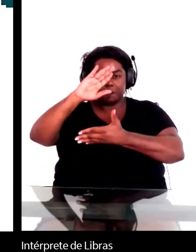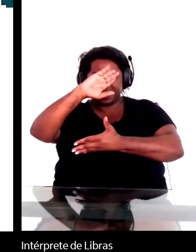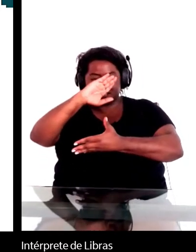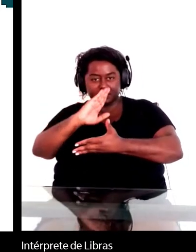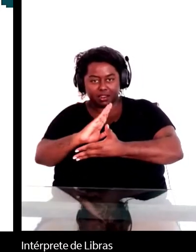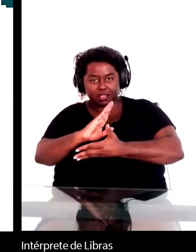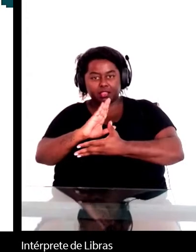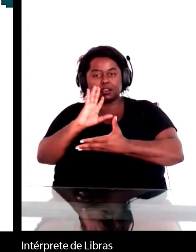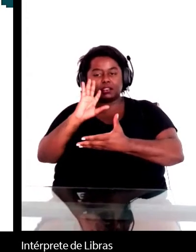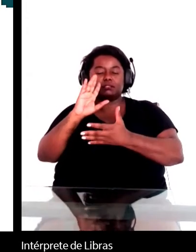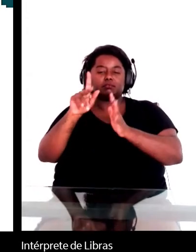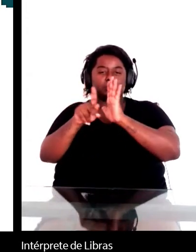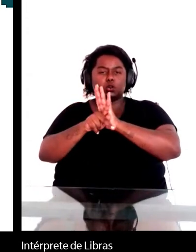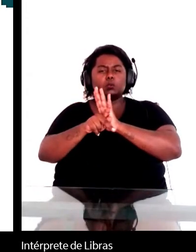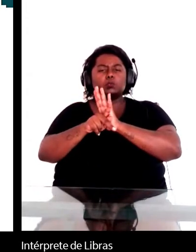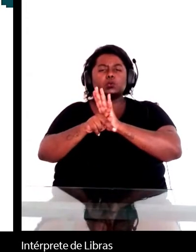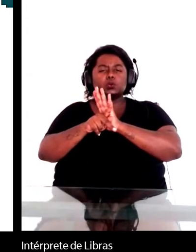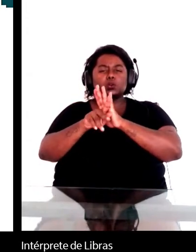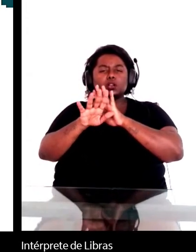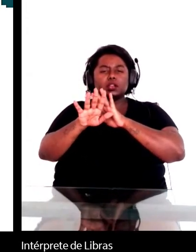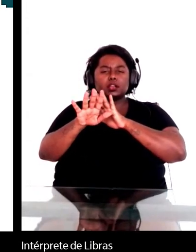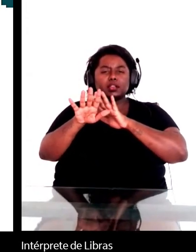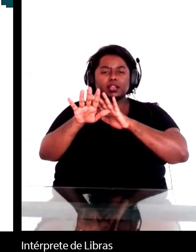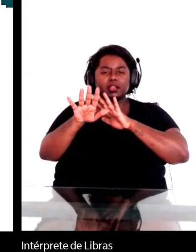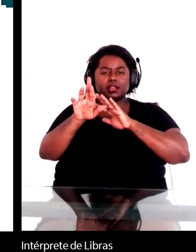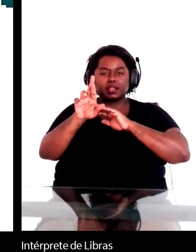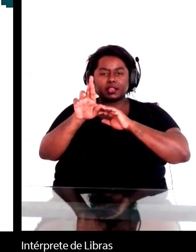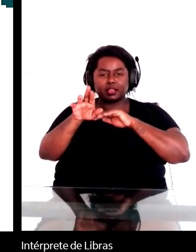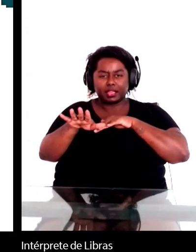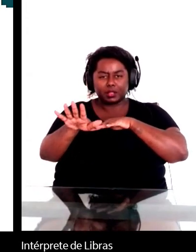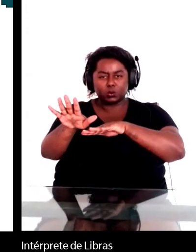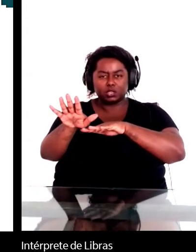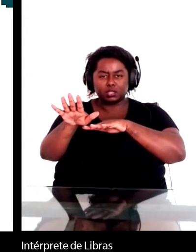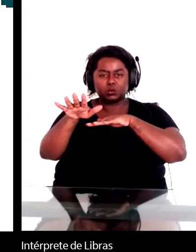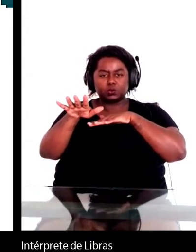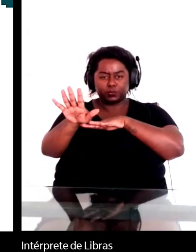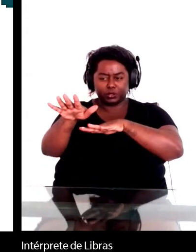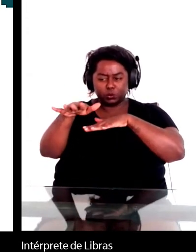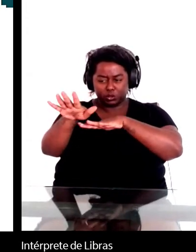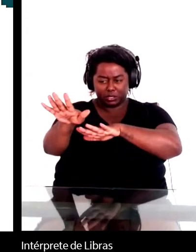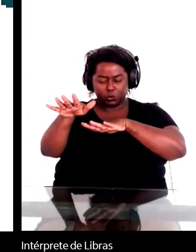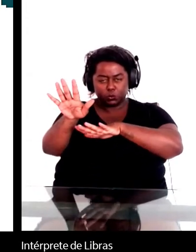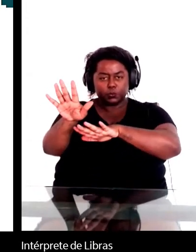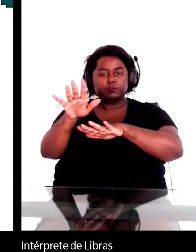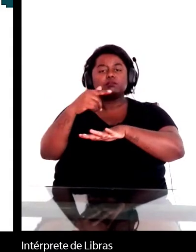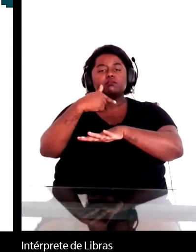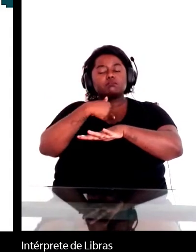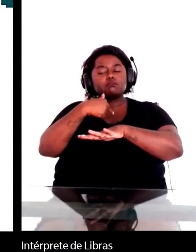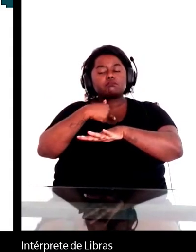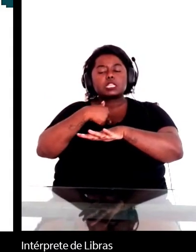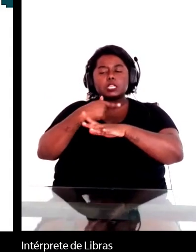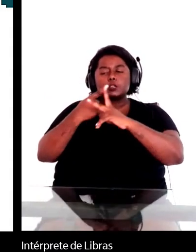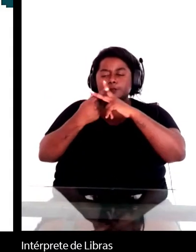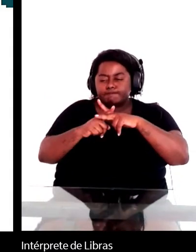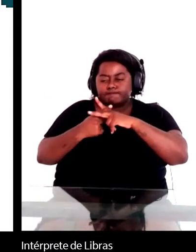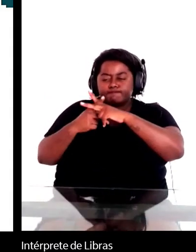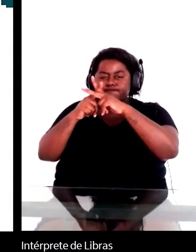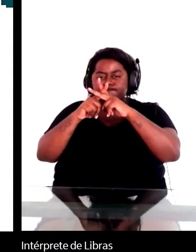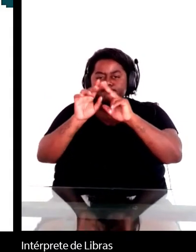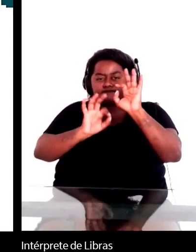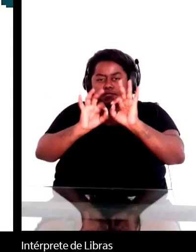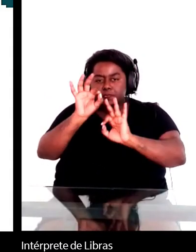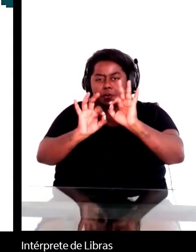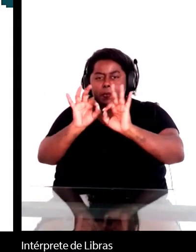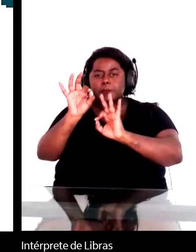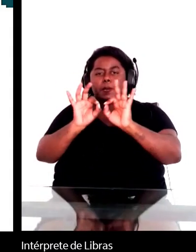a pouco, venho reformulando os meus cursos para poder centrar nessas duas questões.